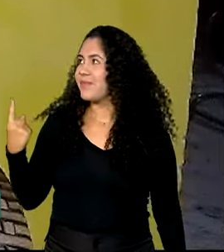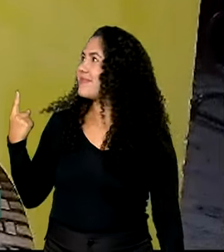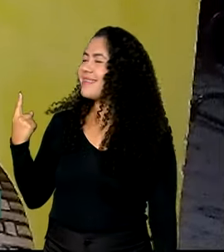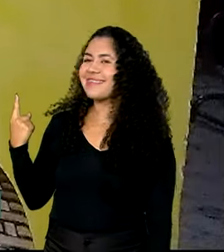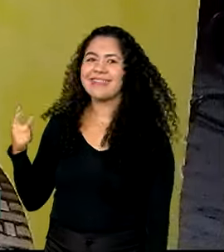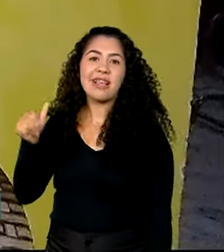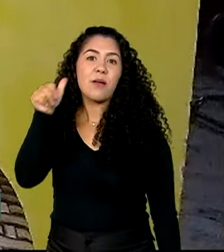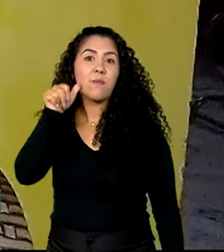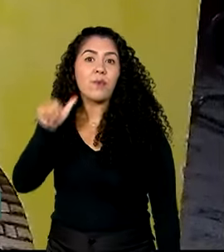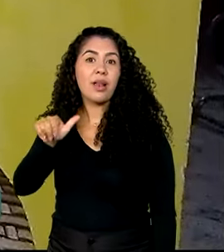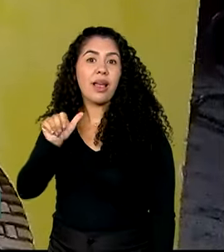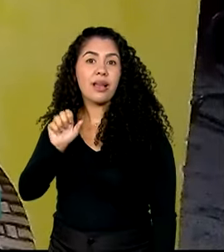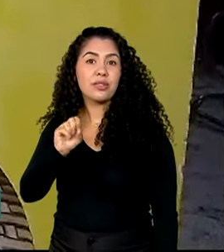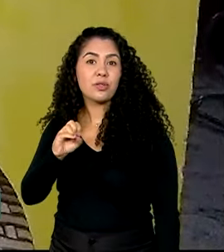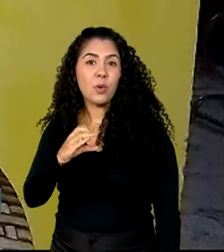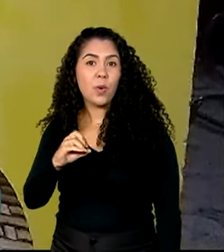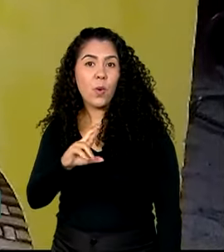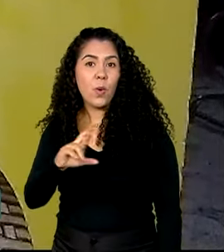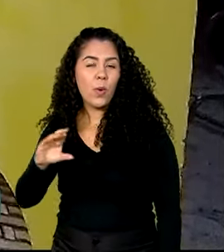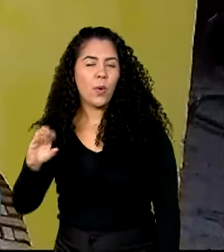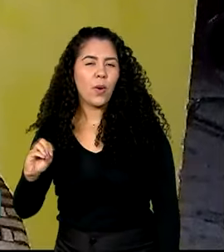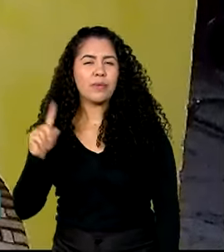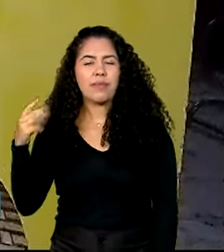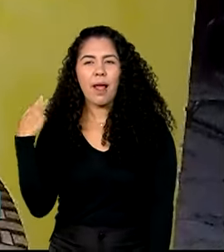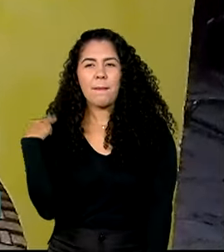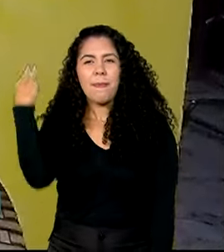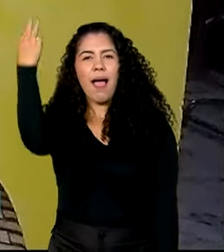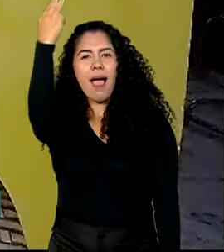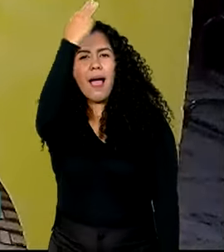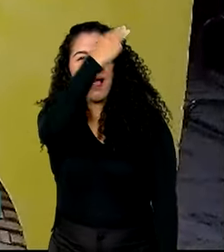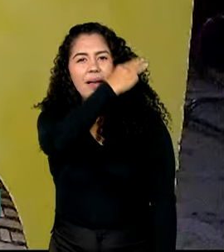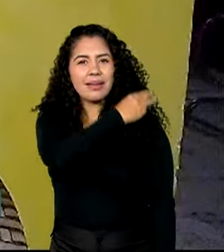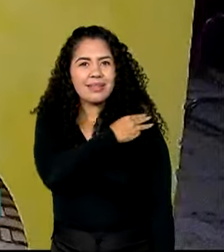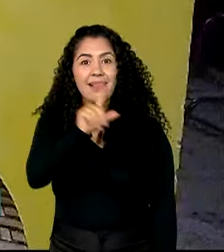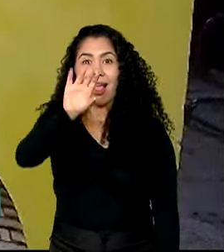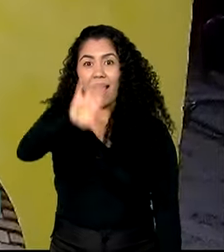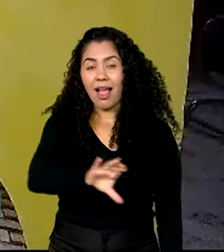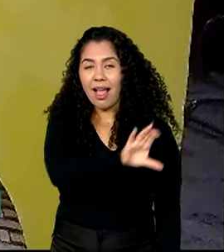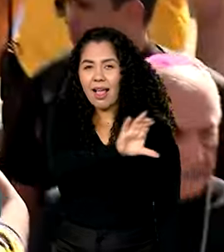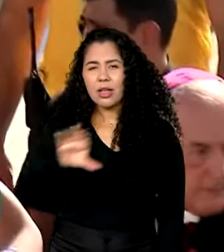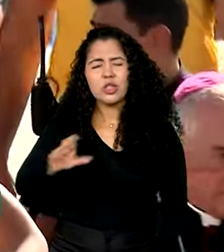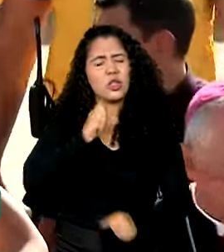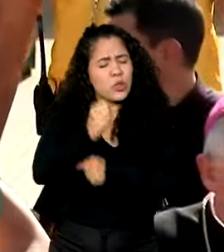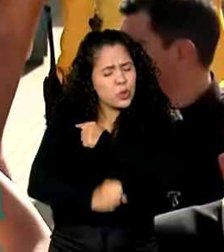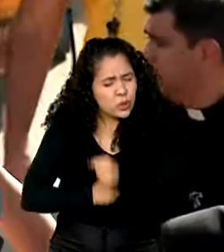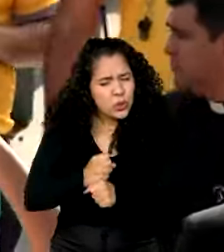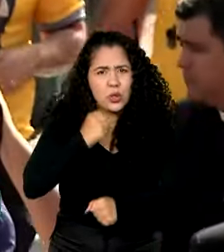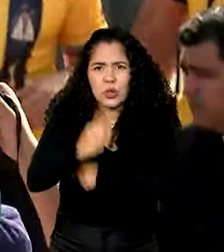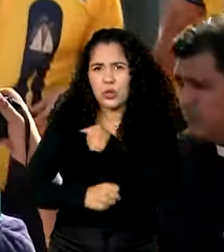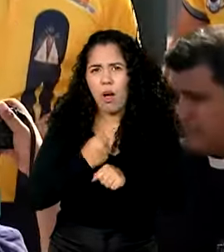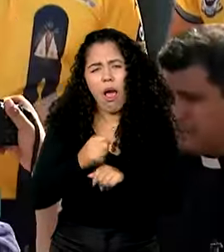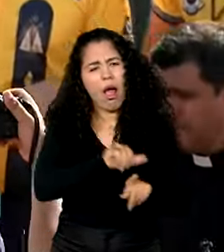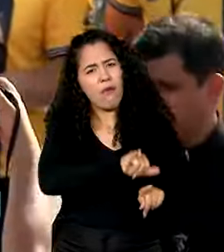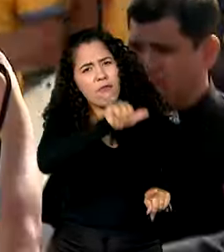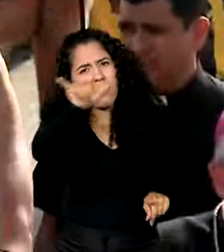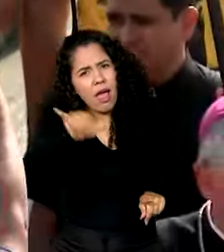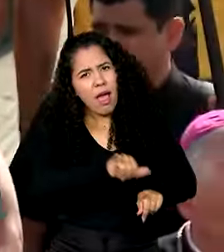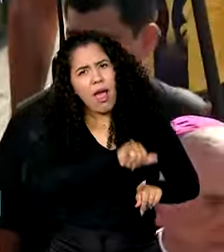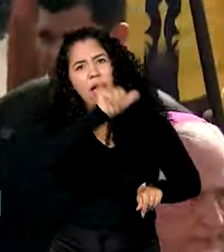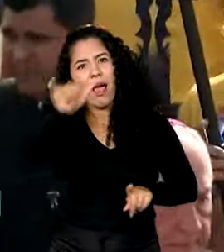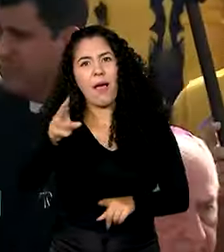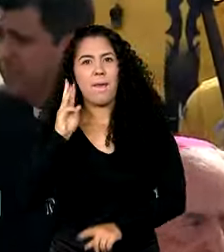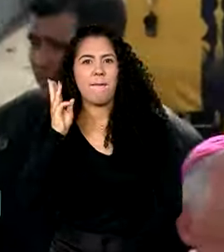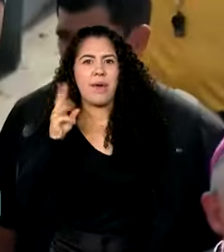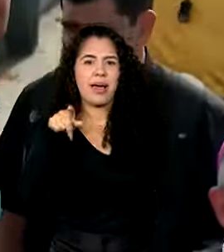Socorro é devota de Maria. Todos os anos, ela viaja de São Luís, no Maranhão, para Belém, no Pará, para participar